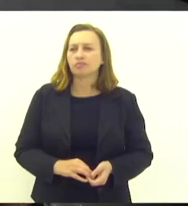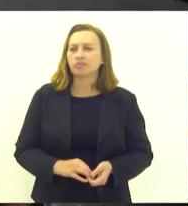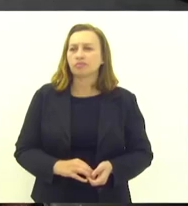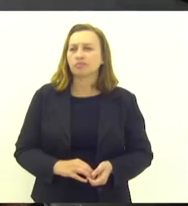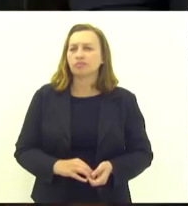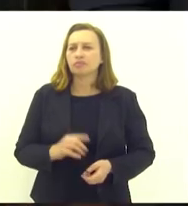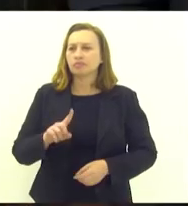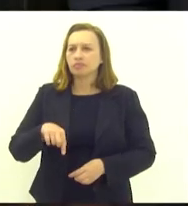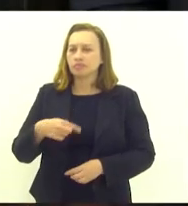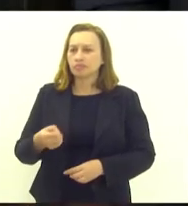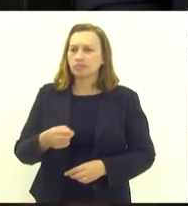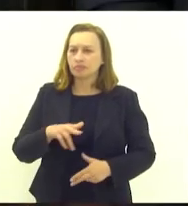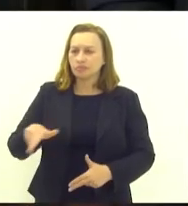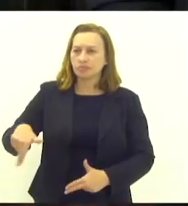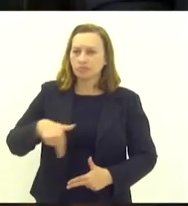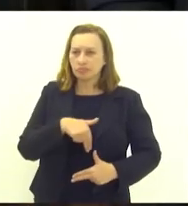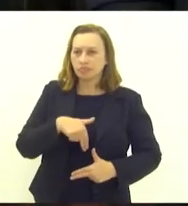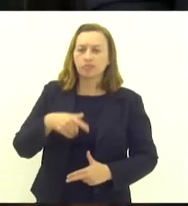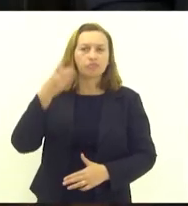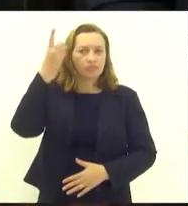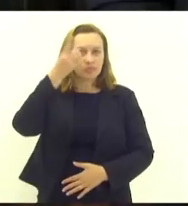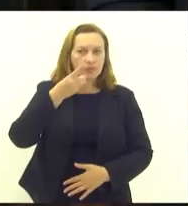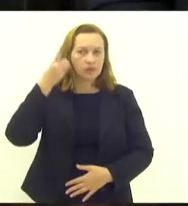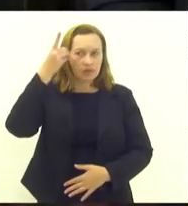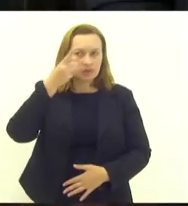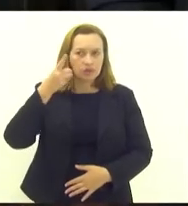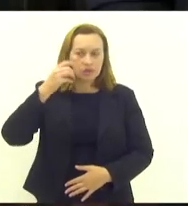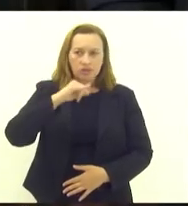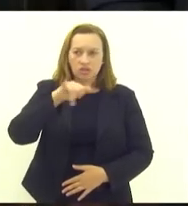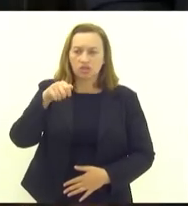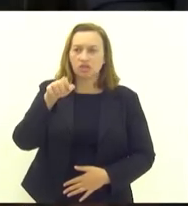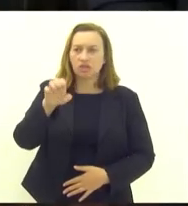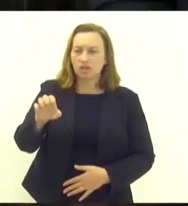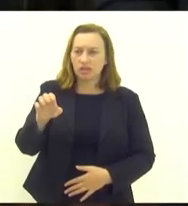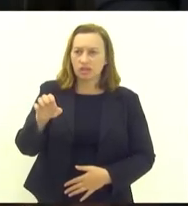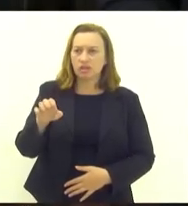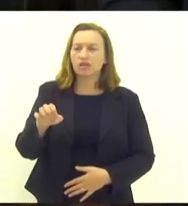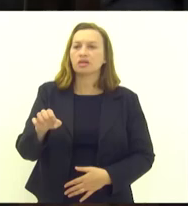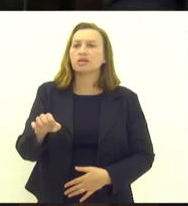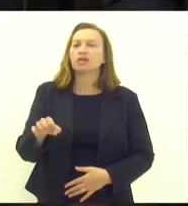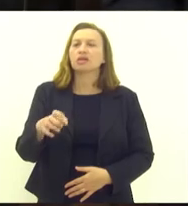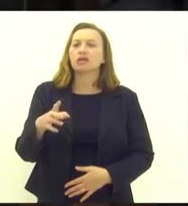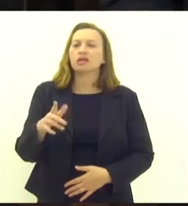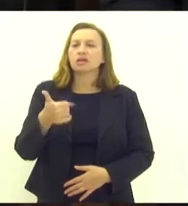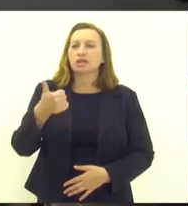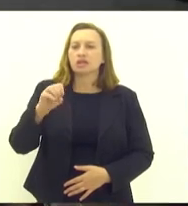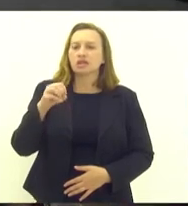Próximo orador inscrito é o nobre-debutado Jari, que dispõe de dez minutos.